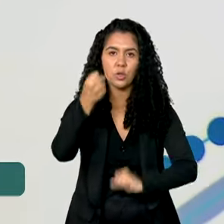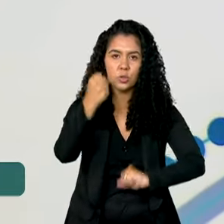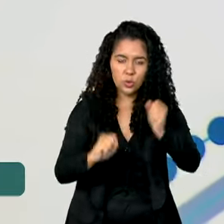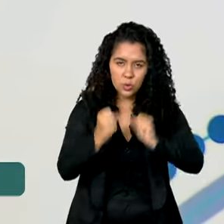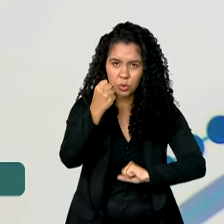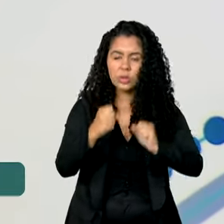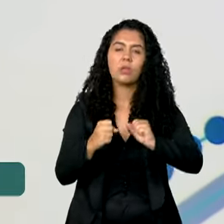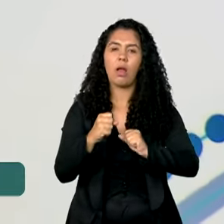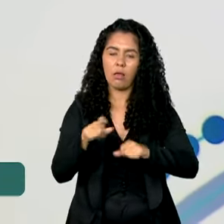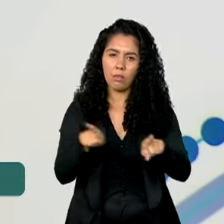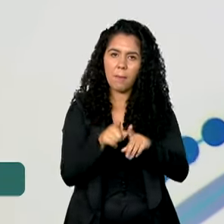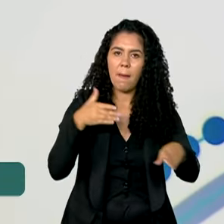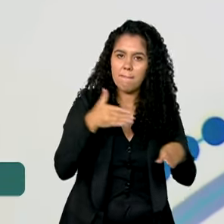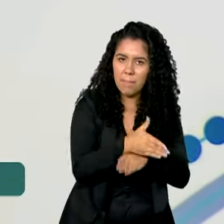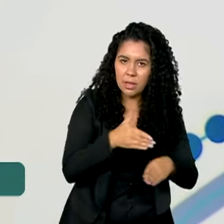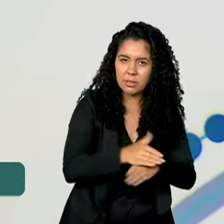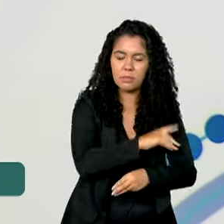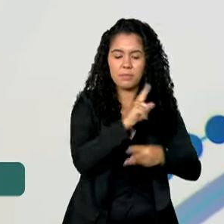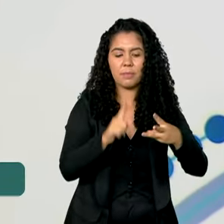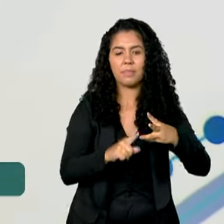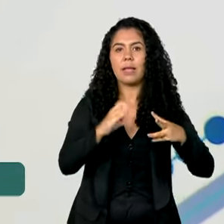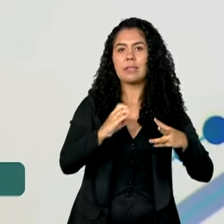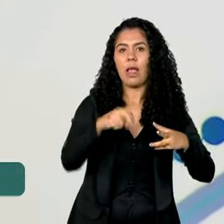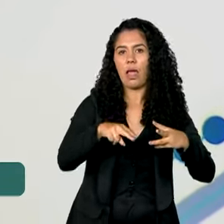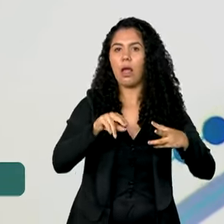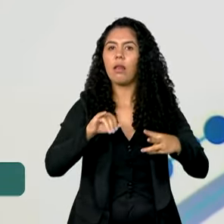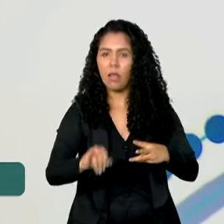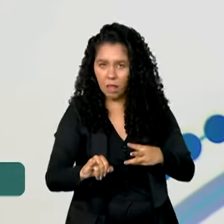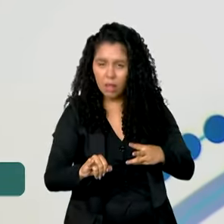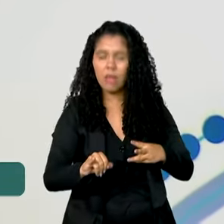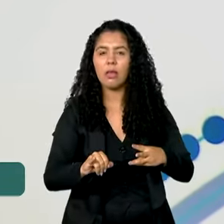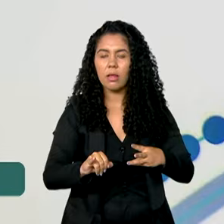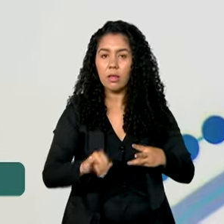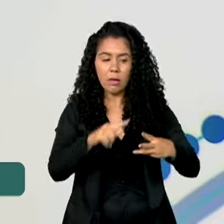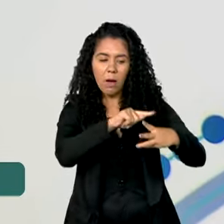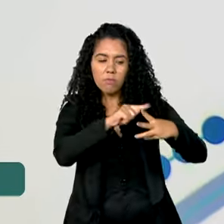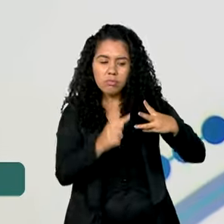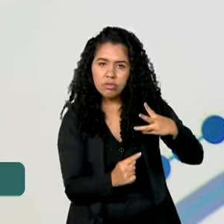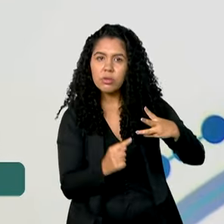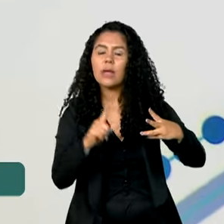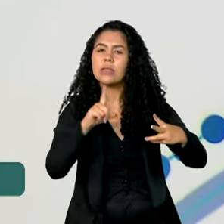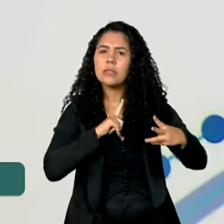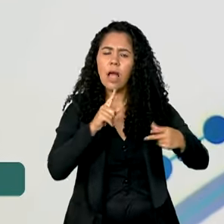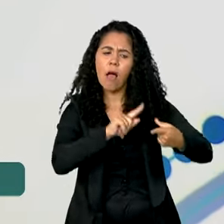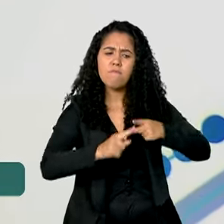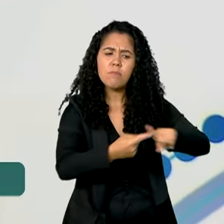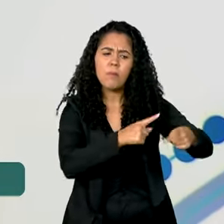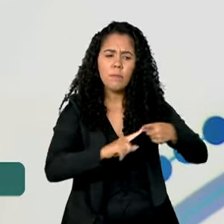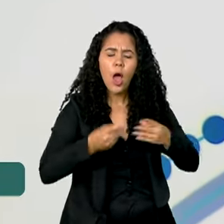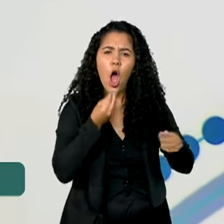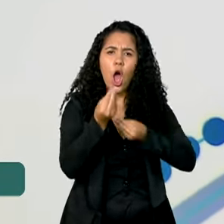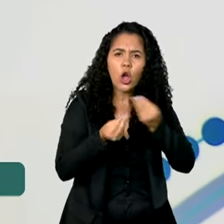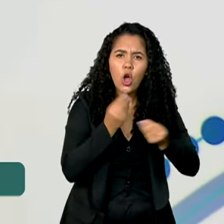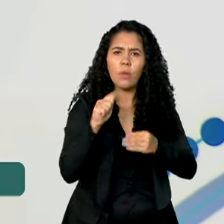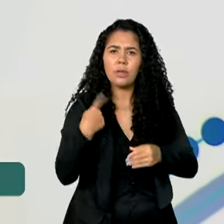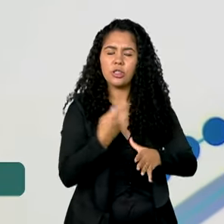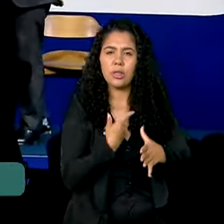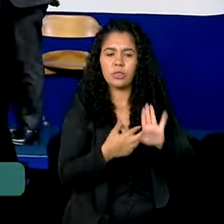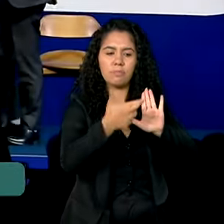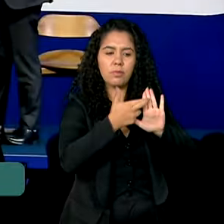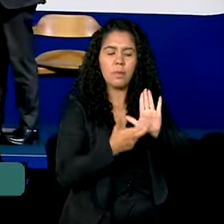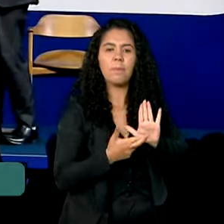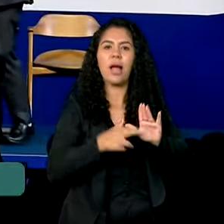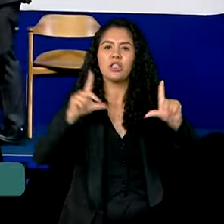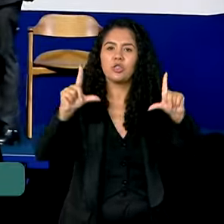Indústria, Comércio e Serviços, a CNI, estabelecendo as questões regulatórias para a gente reduzir o custo Brasil.